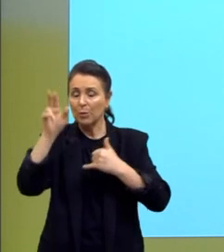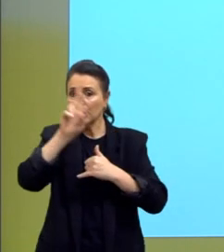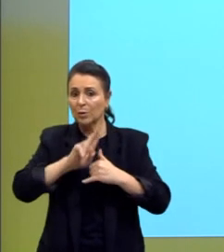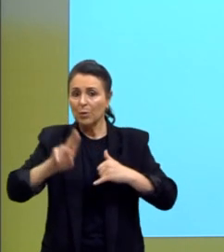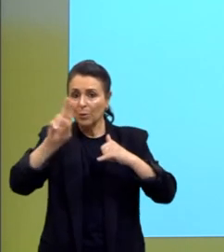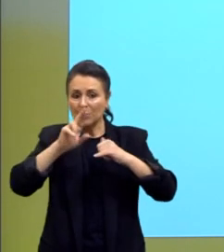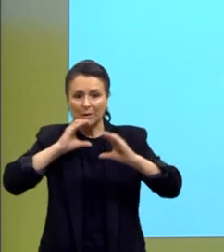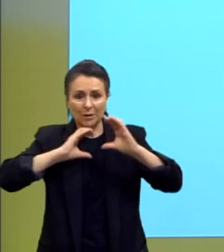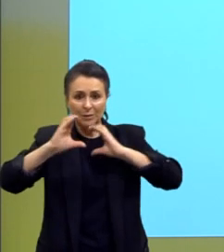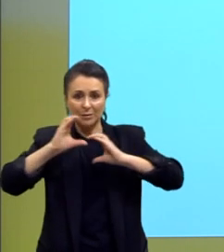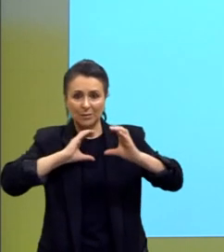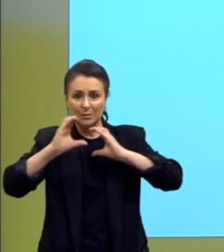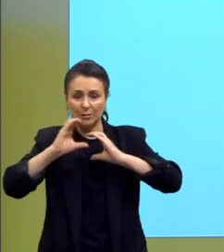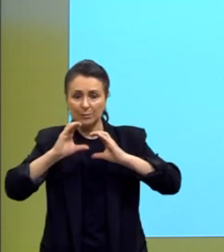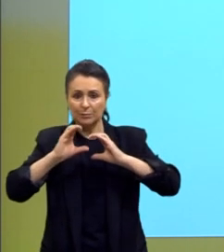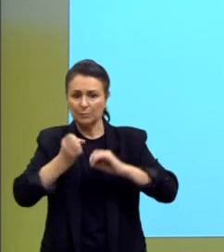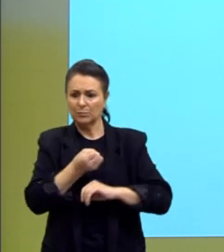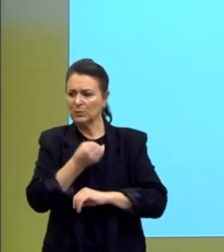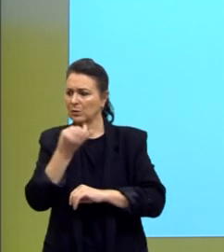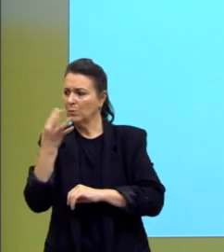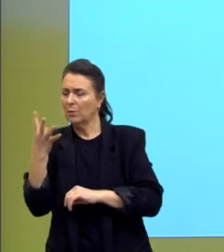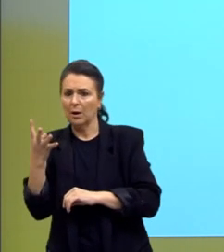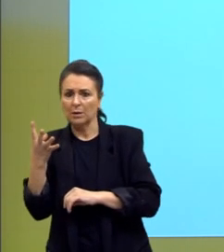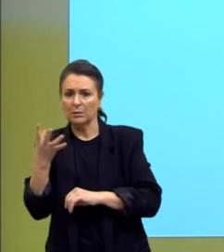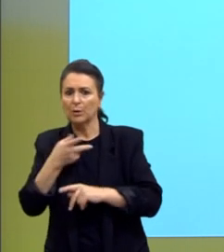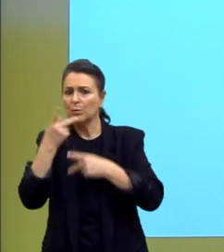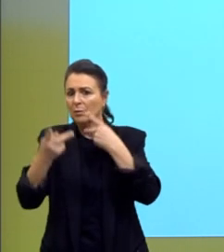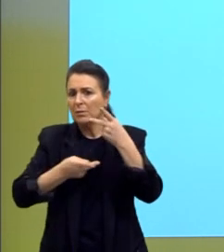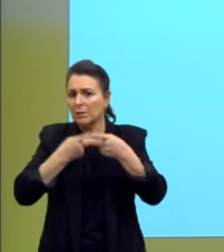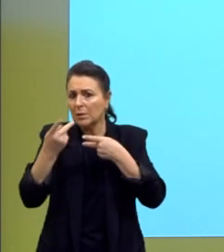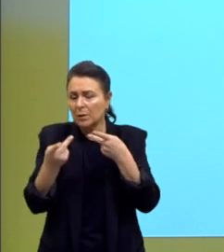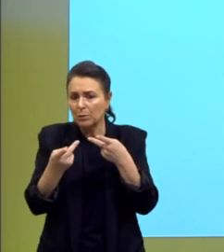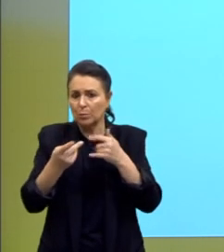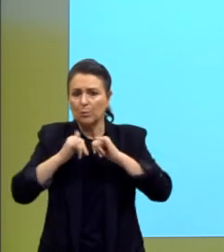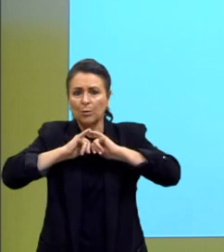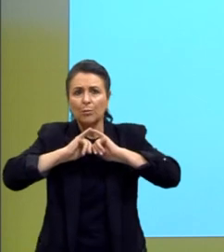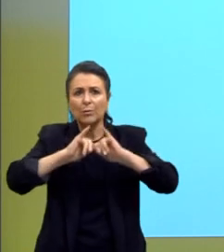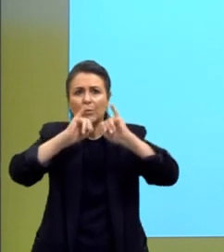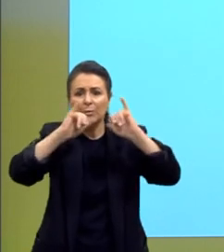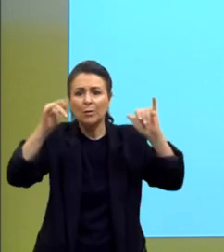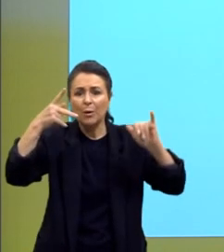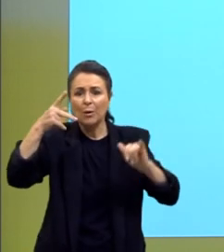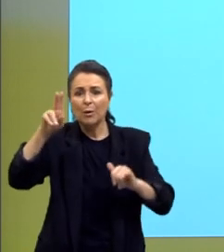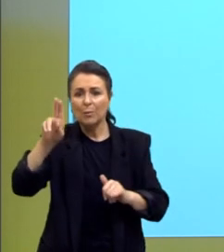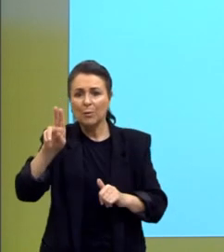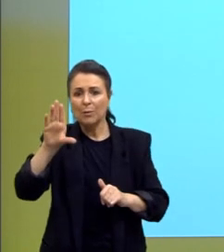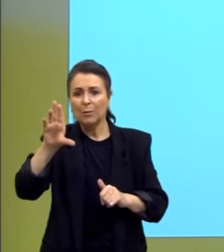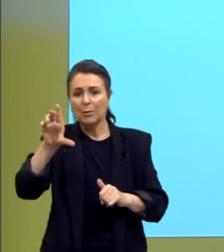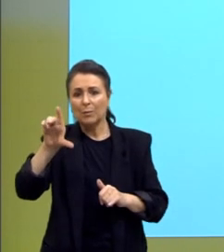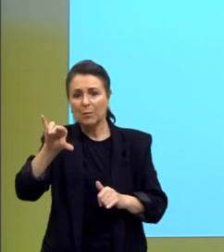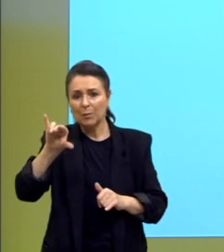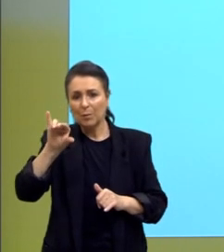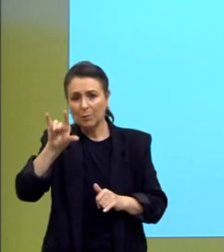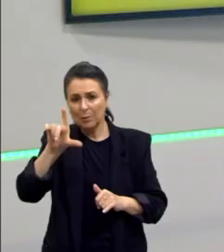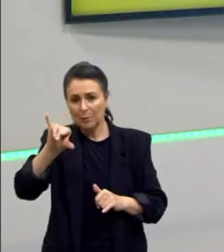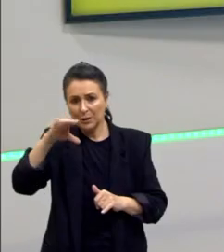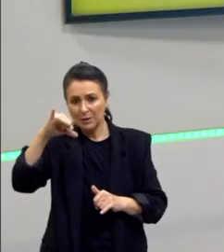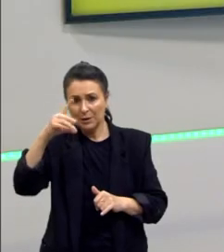comunicação, de quais especificamente eu estou falando publicidade. Então,